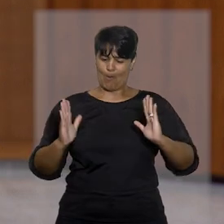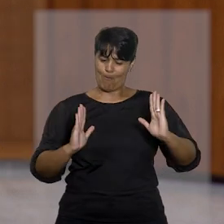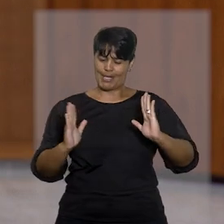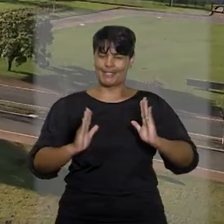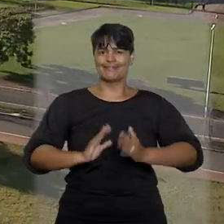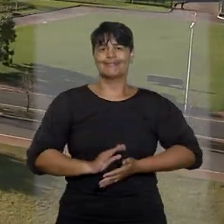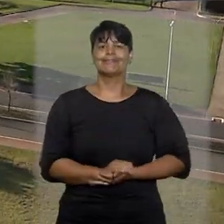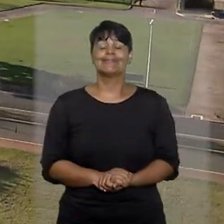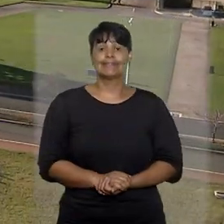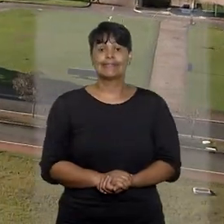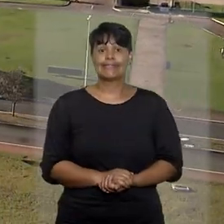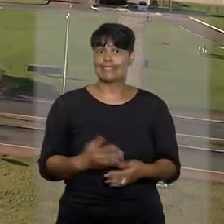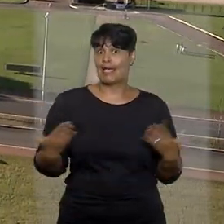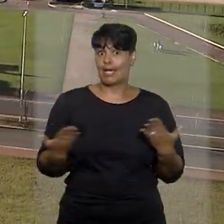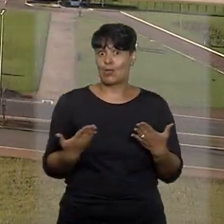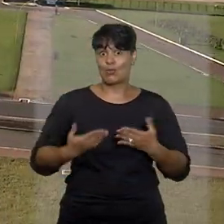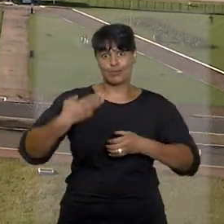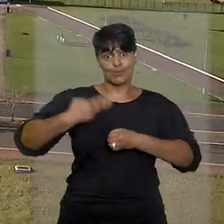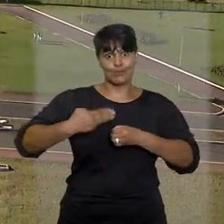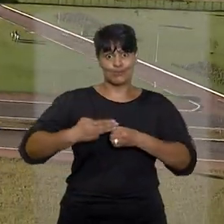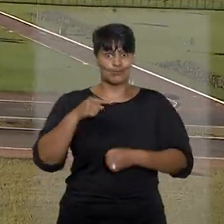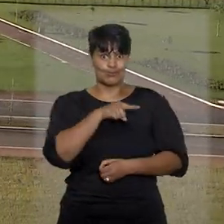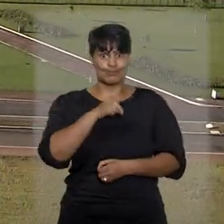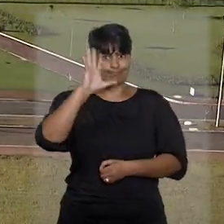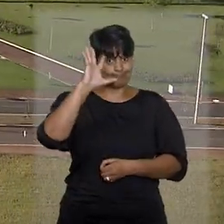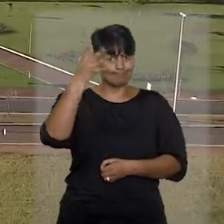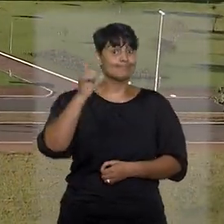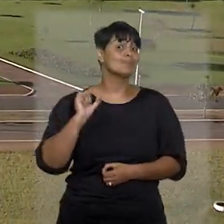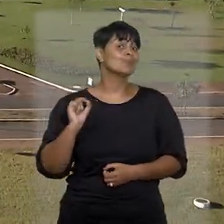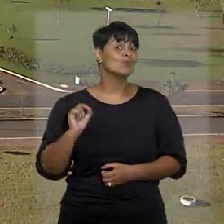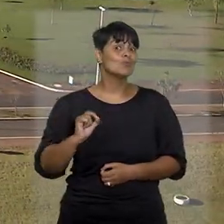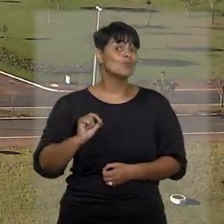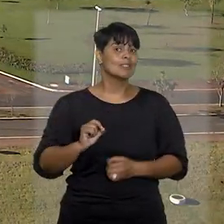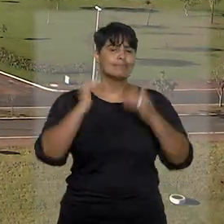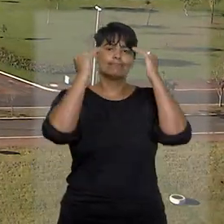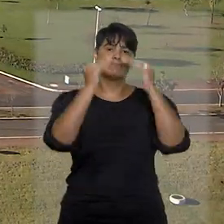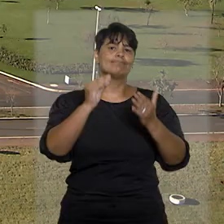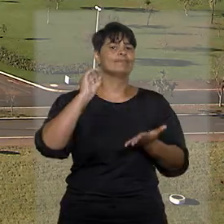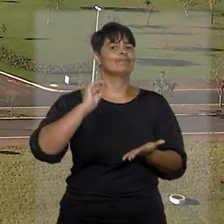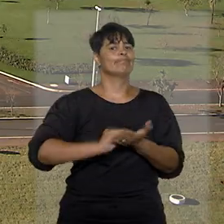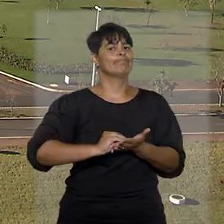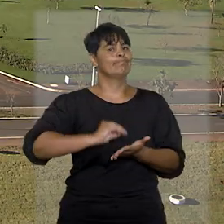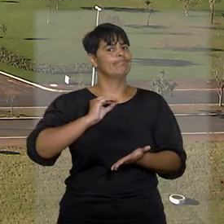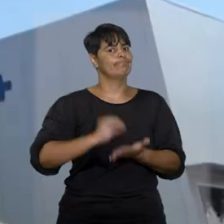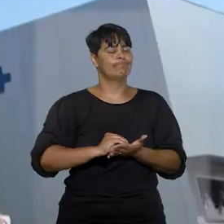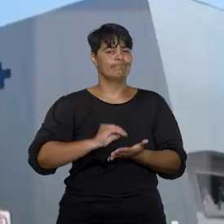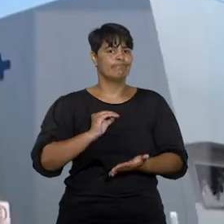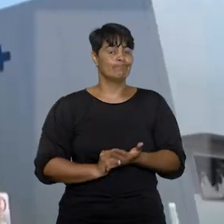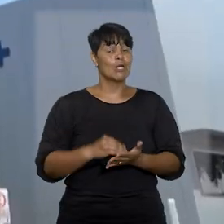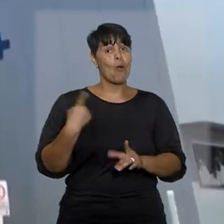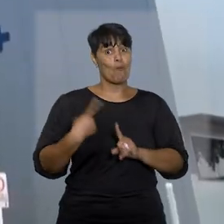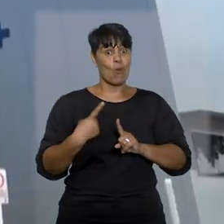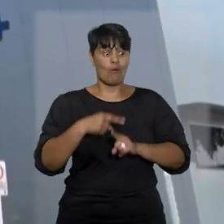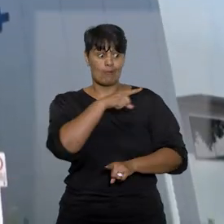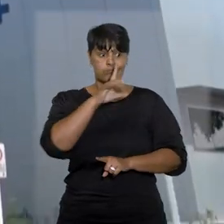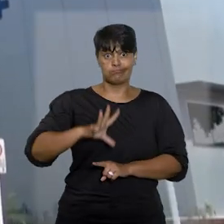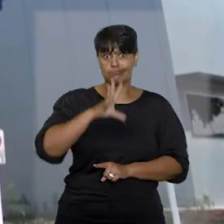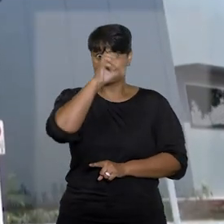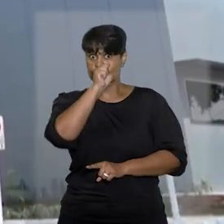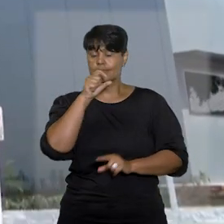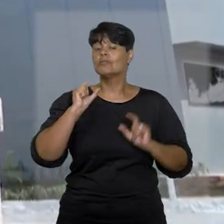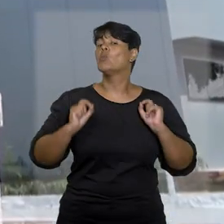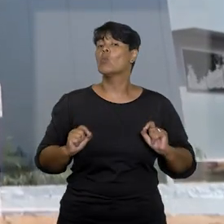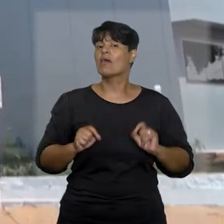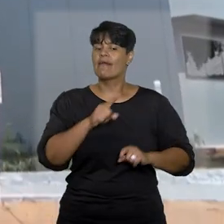provisório. Agora, o ente municipal alegou descumprimento dessa decisão do STJ, porque o interventor teria